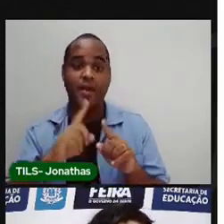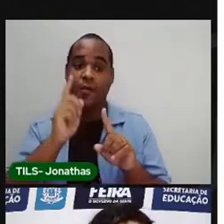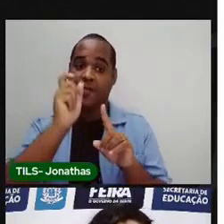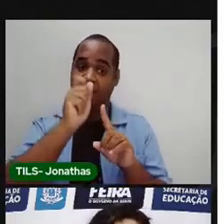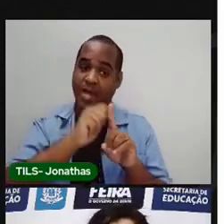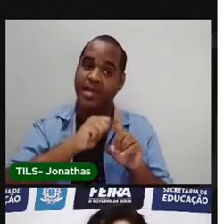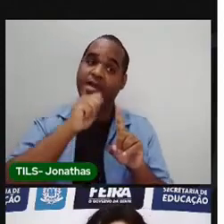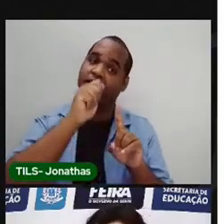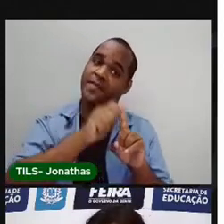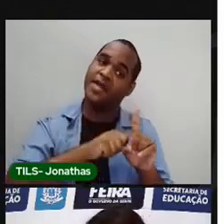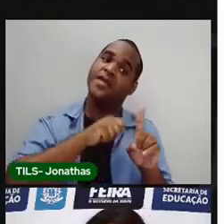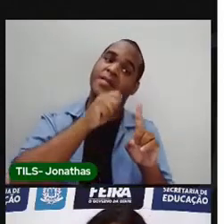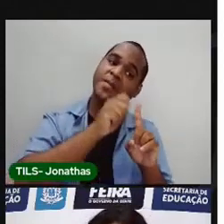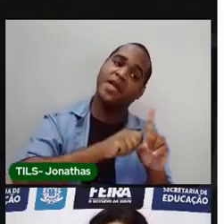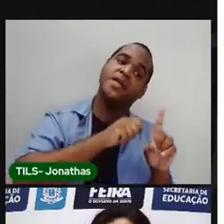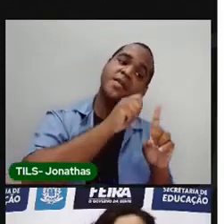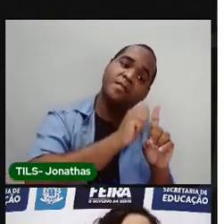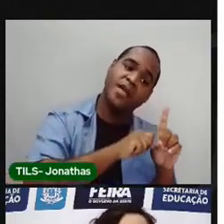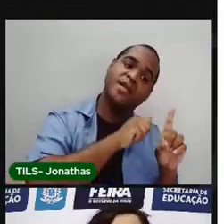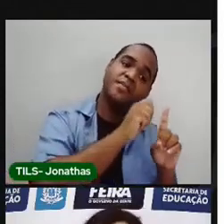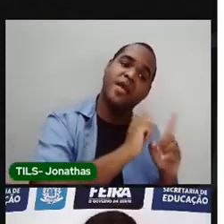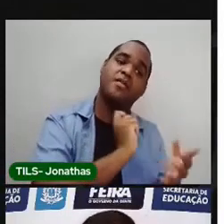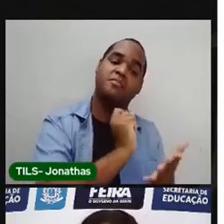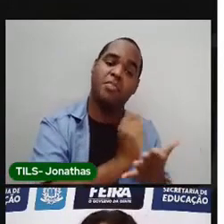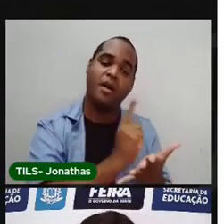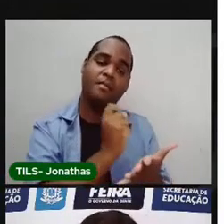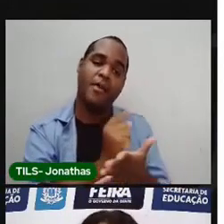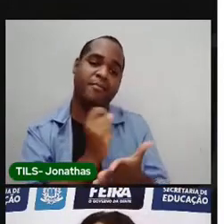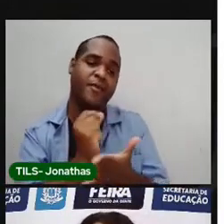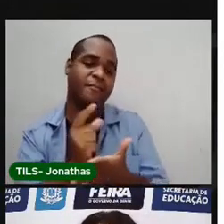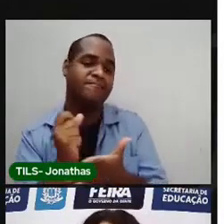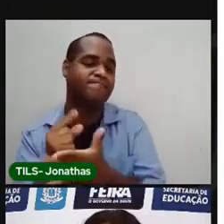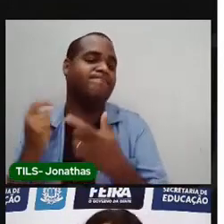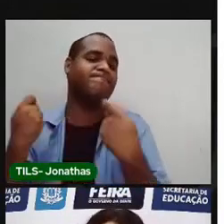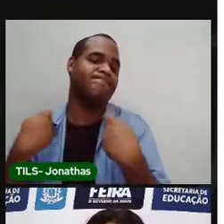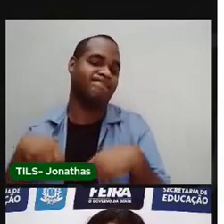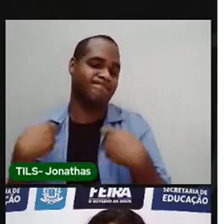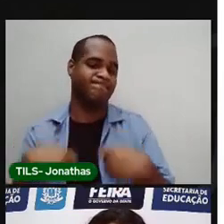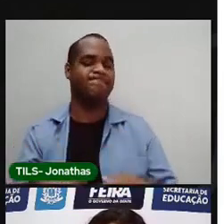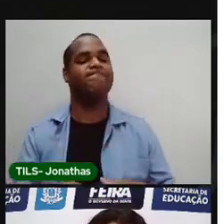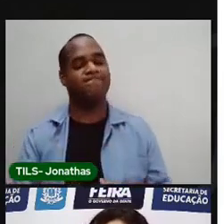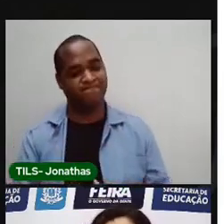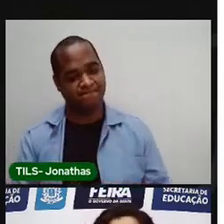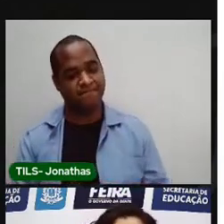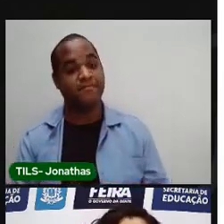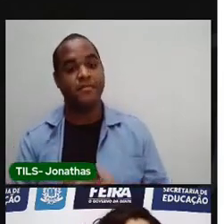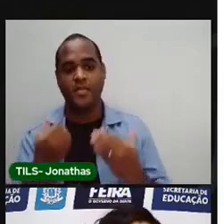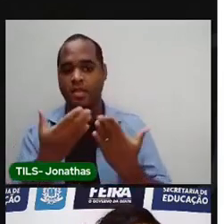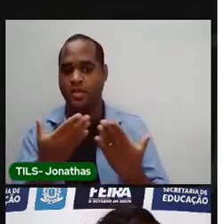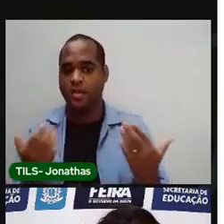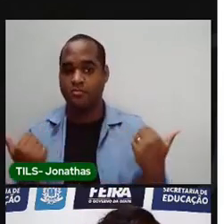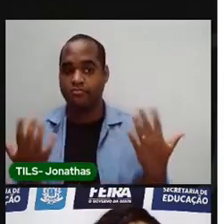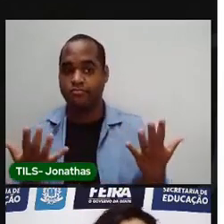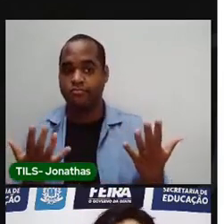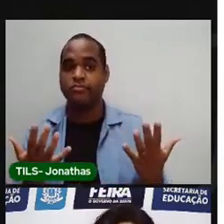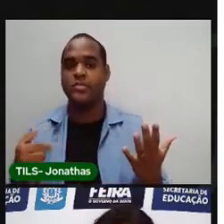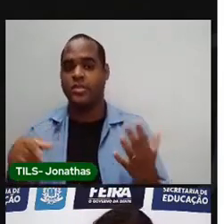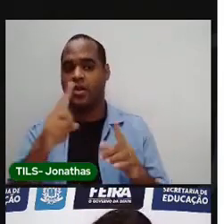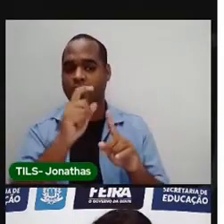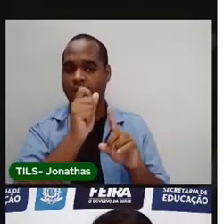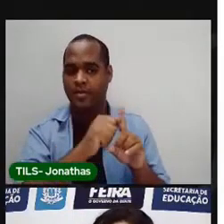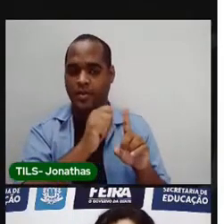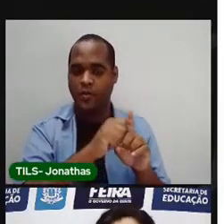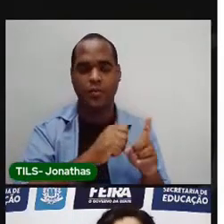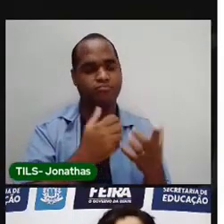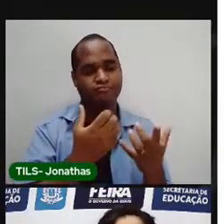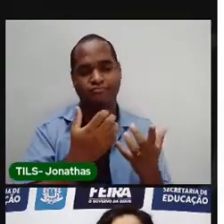mensalmente, essa conta chega e mensalmente a gente tem que pagar. Então, os pagamentos das